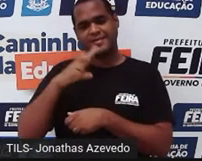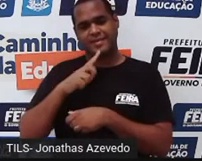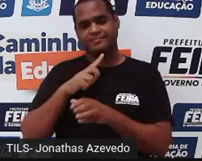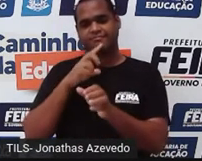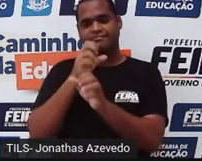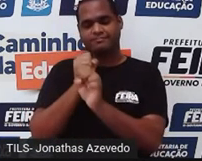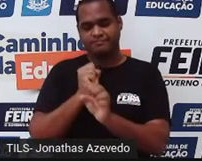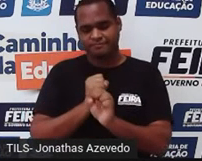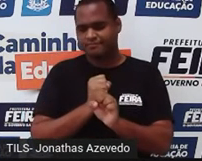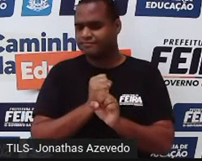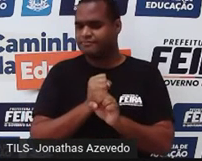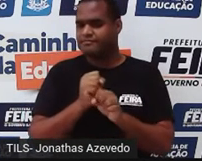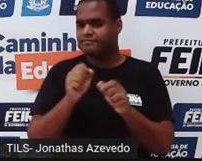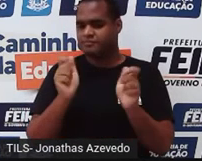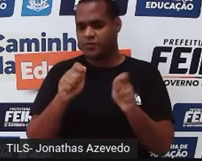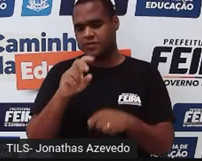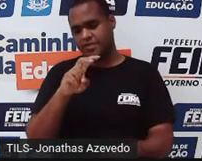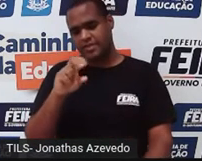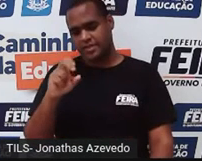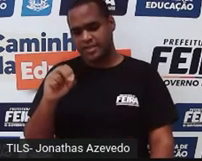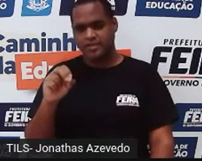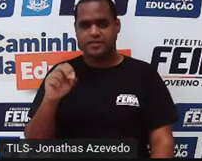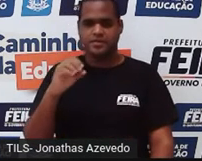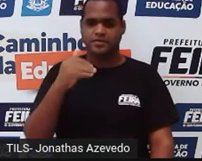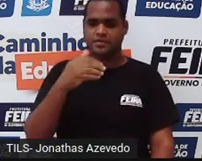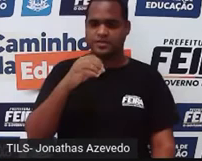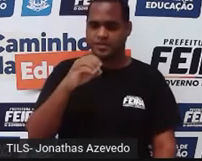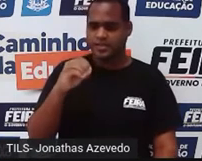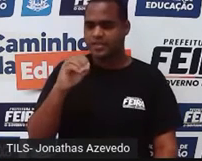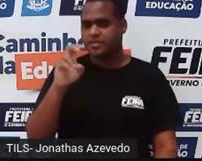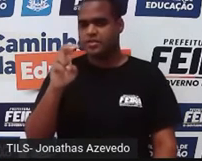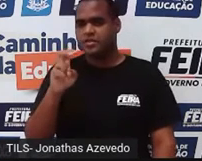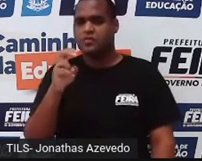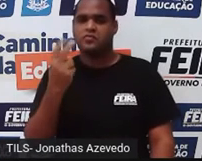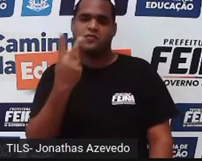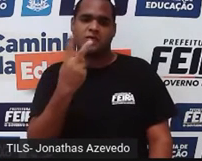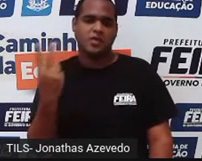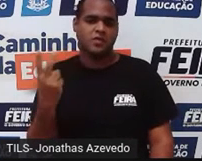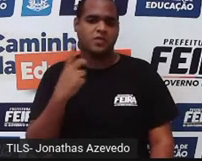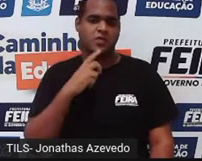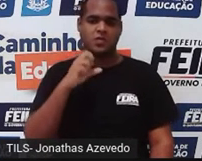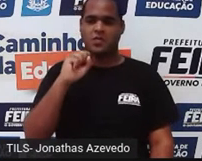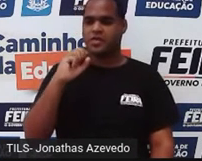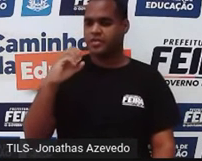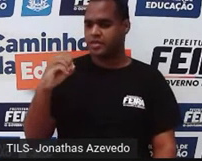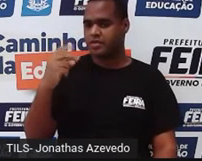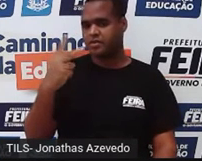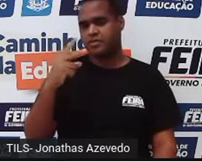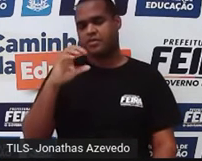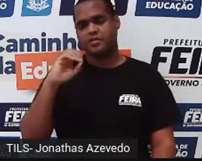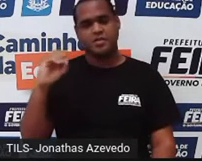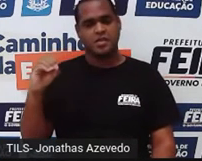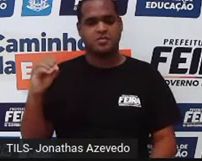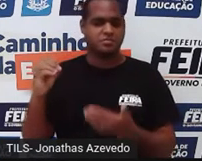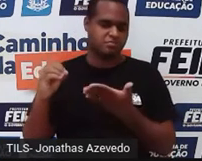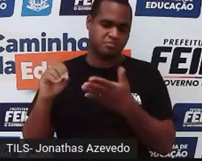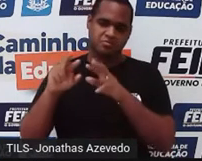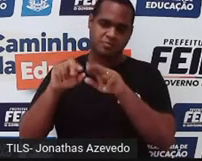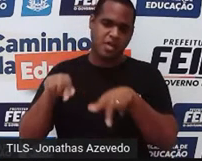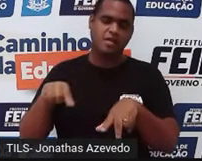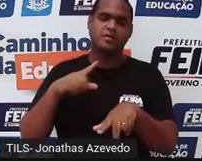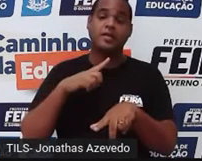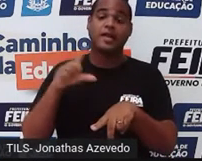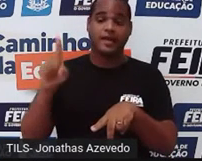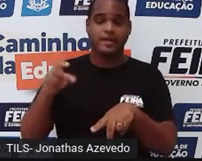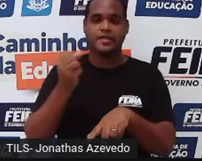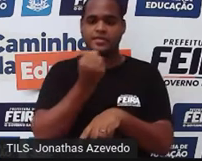contar o 500, o 100, o 5, o 22, o 80, o 200. Todos